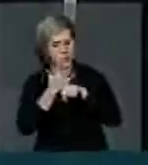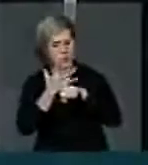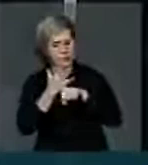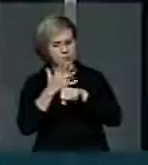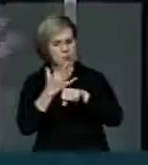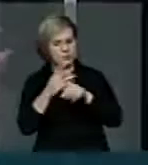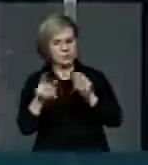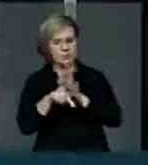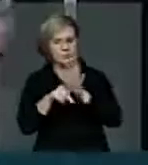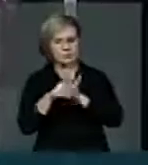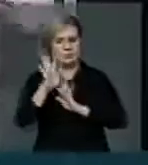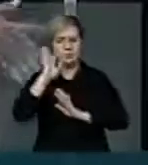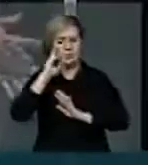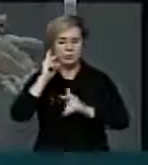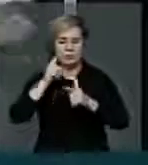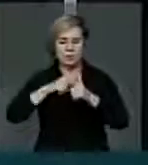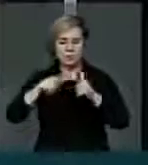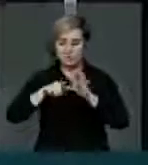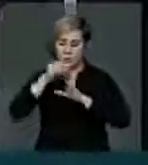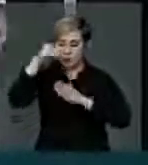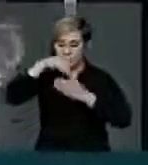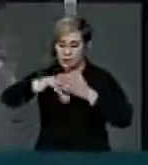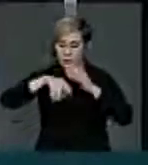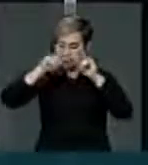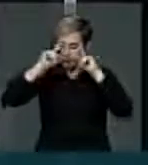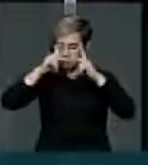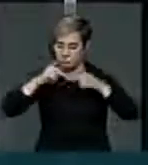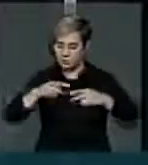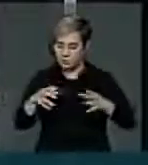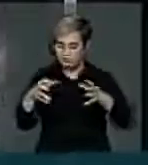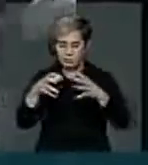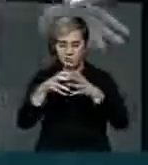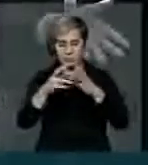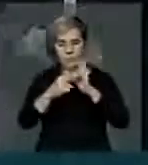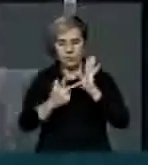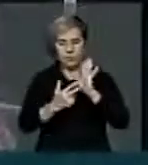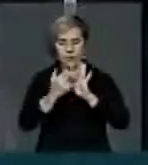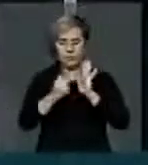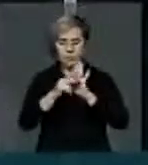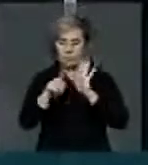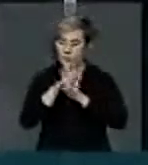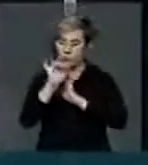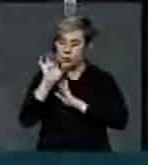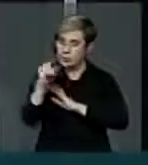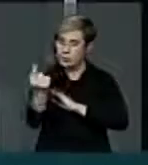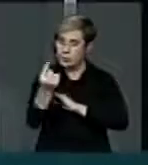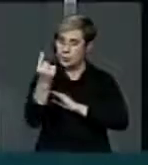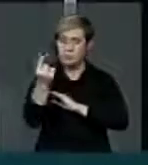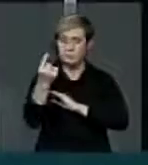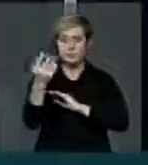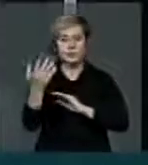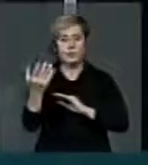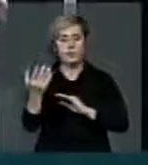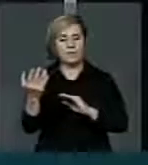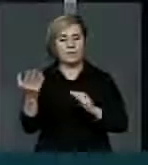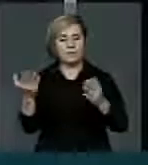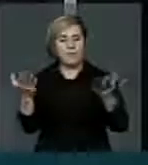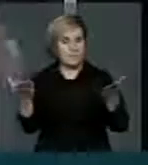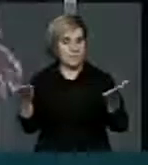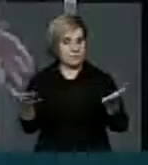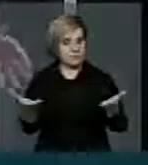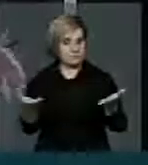para resolver nossos problemas no consultório, na cirurgia. E você só depende de você naquele momento, no máximo de um auxiliar. Agora,